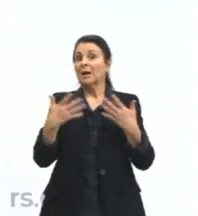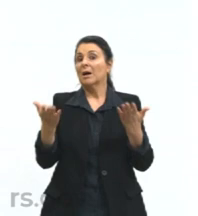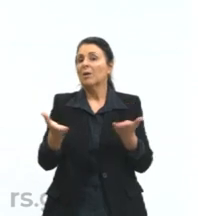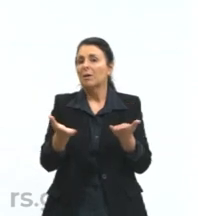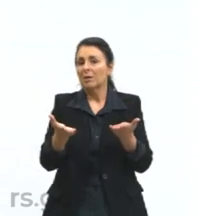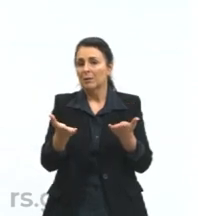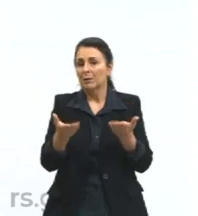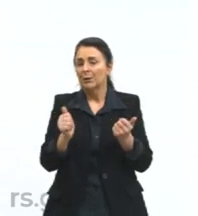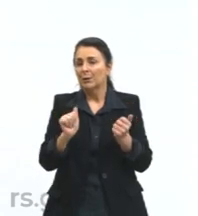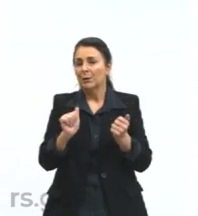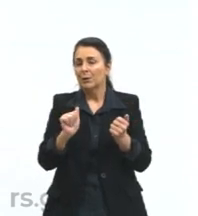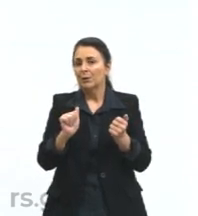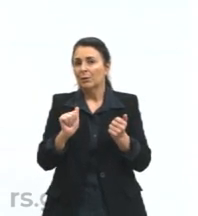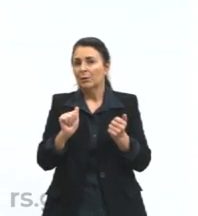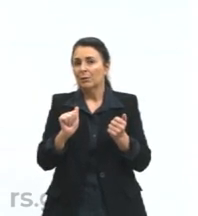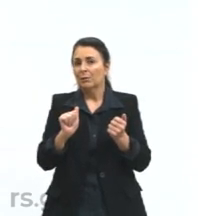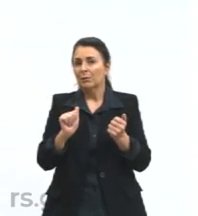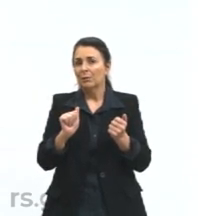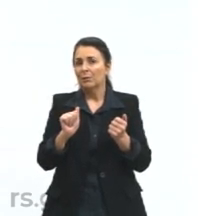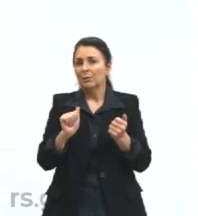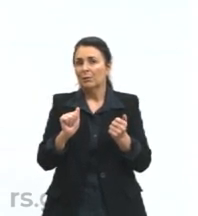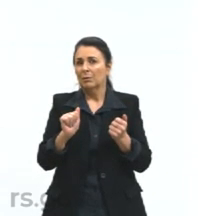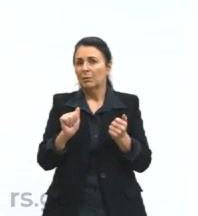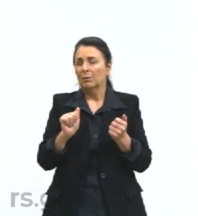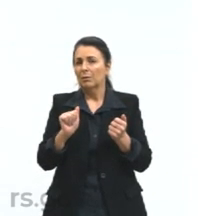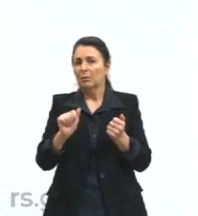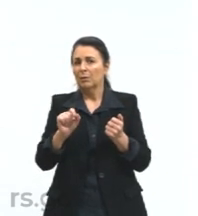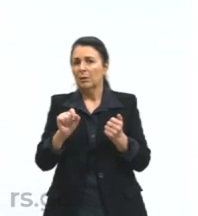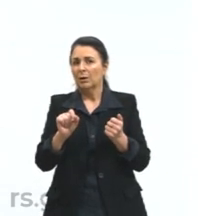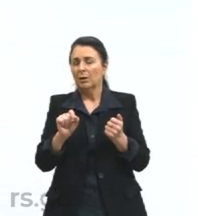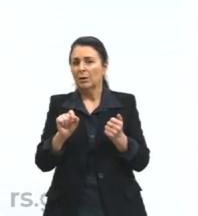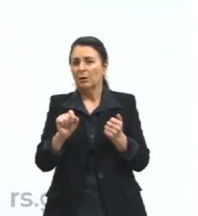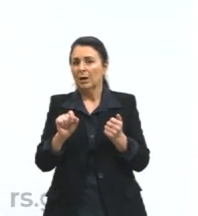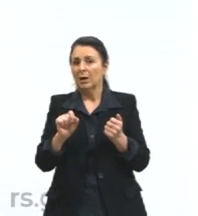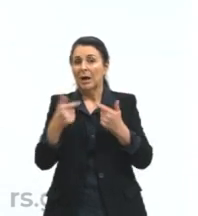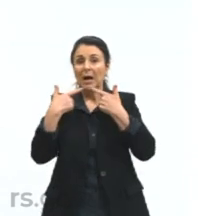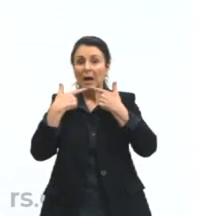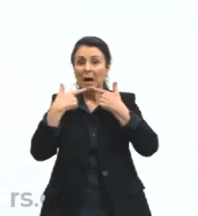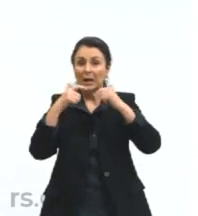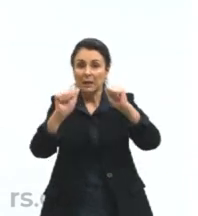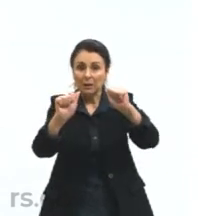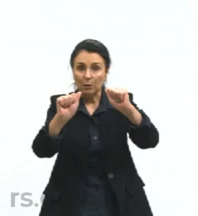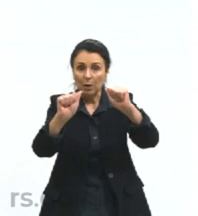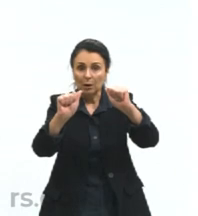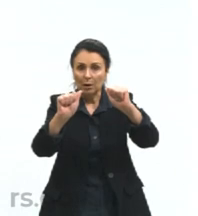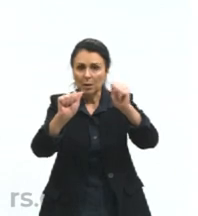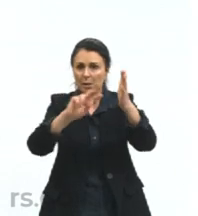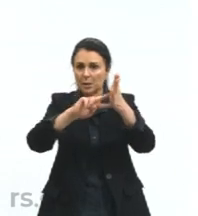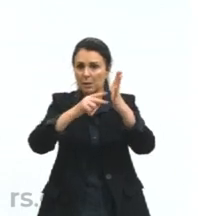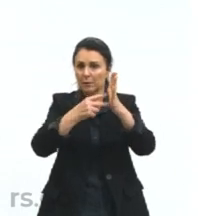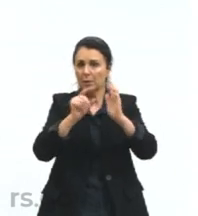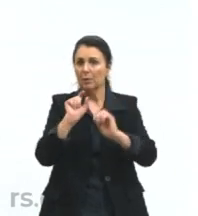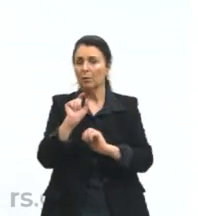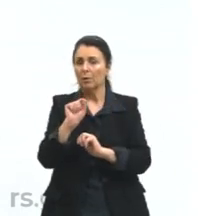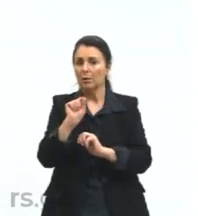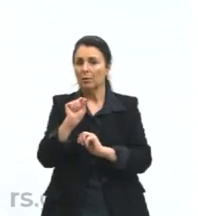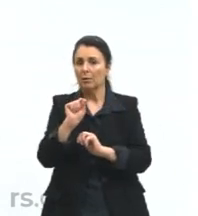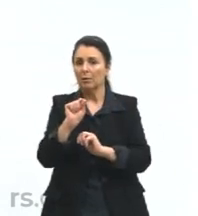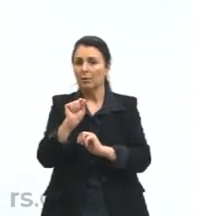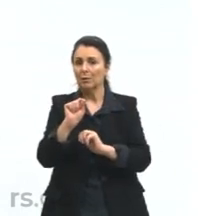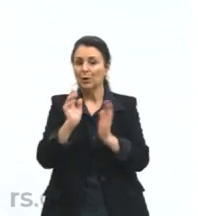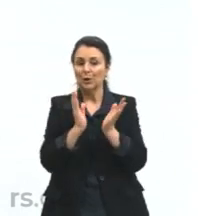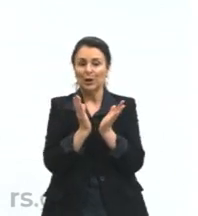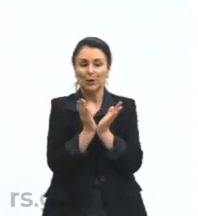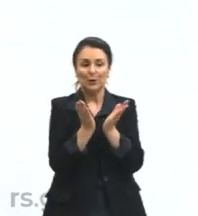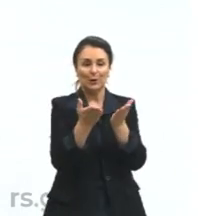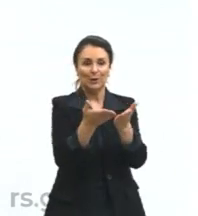língua, ela é coletiva.